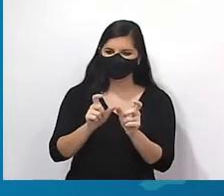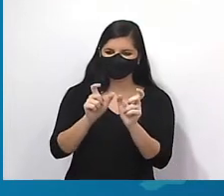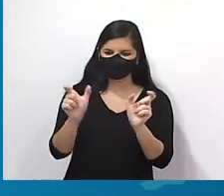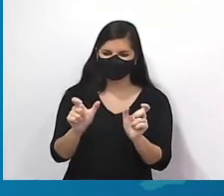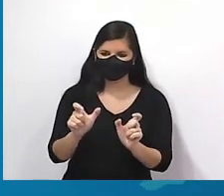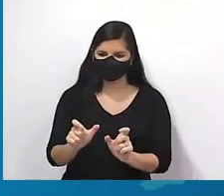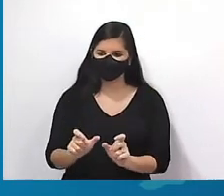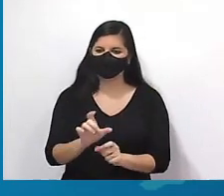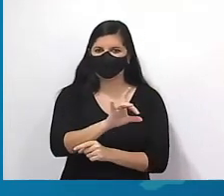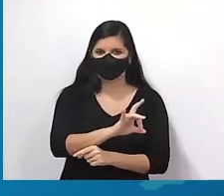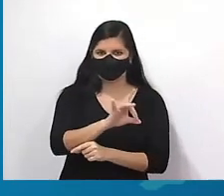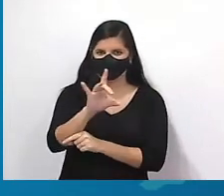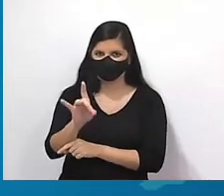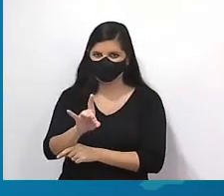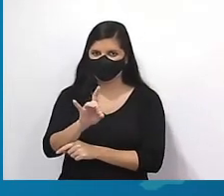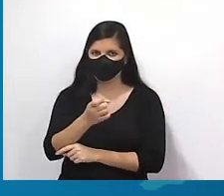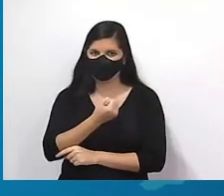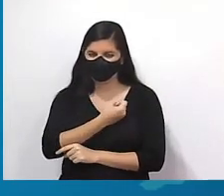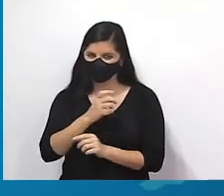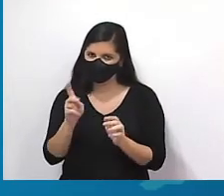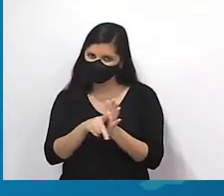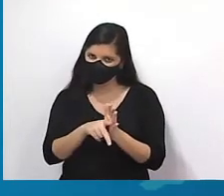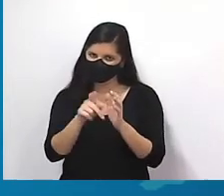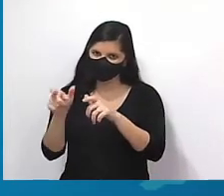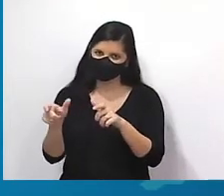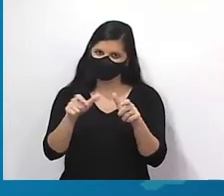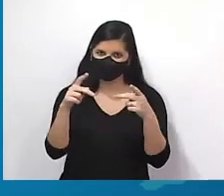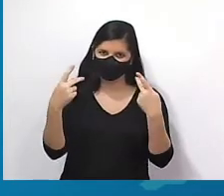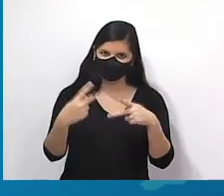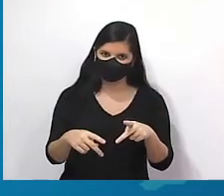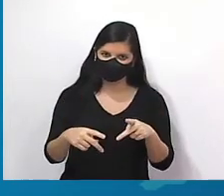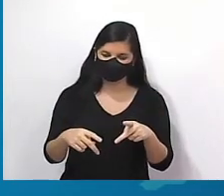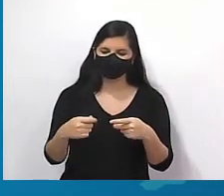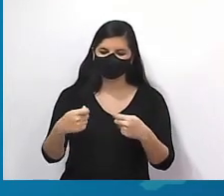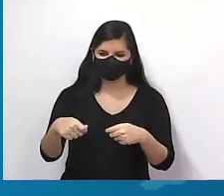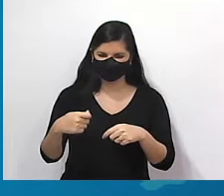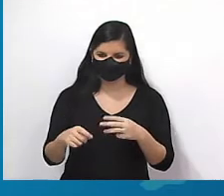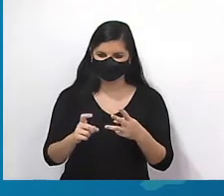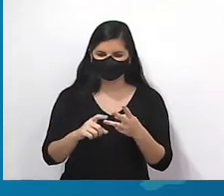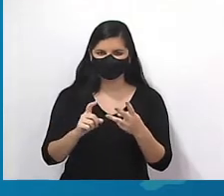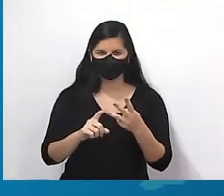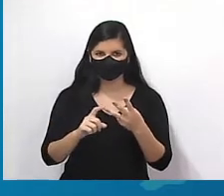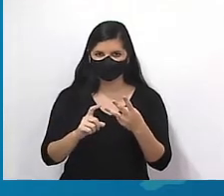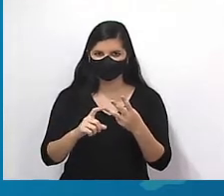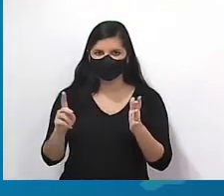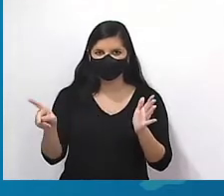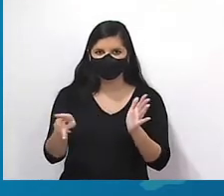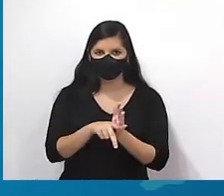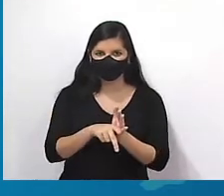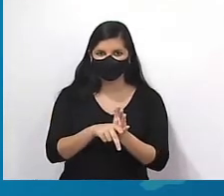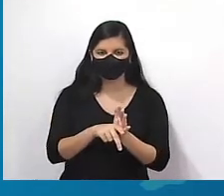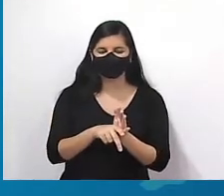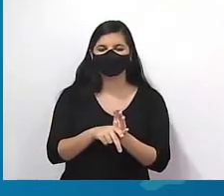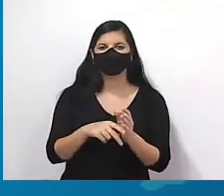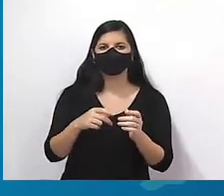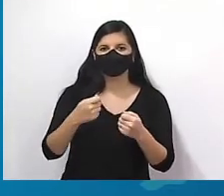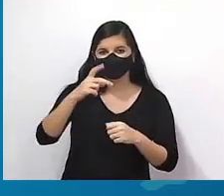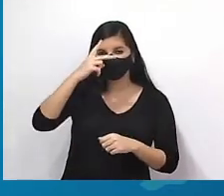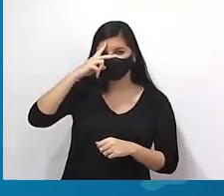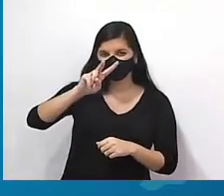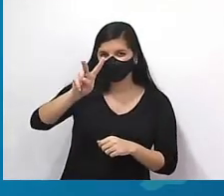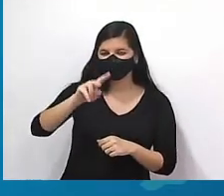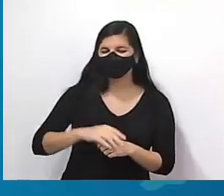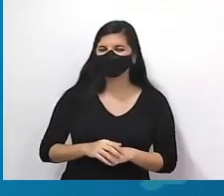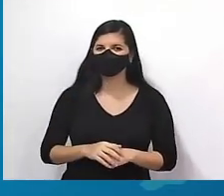Expressando cada termo em função da posição, eu só preciso da fórmula de recorrência. E por propriedades eu preciso lembrar